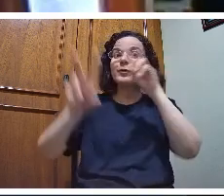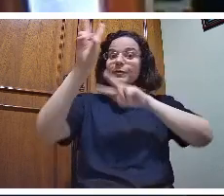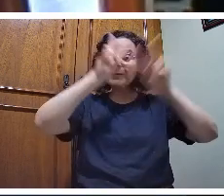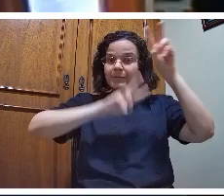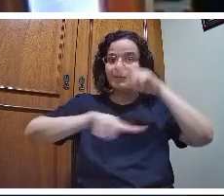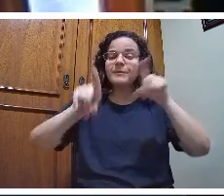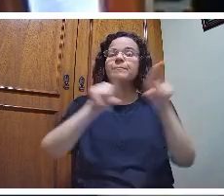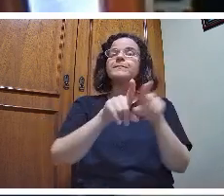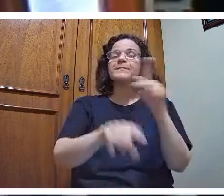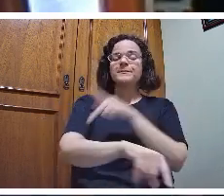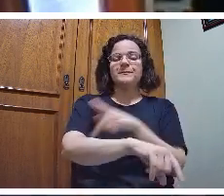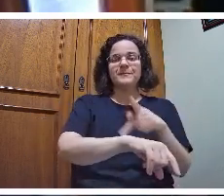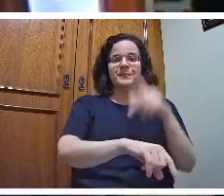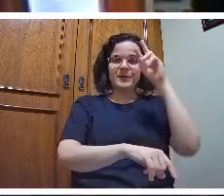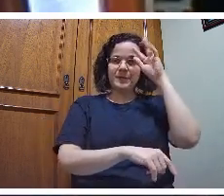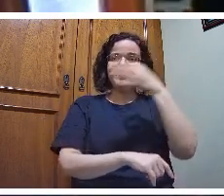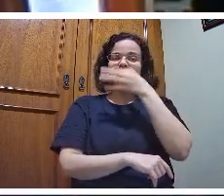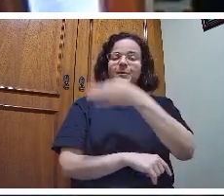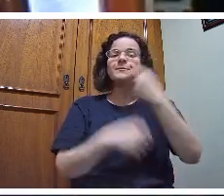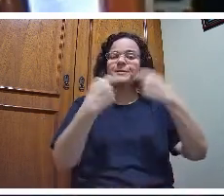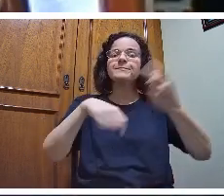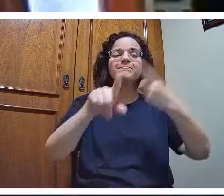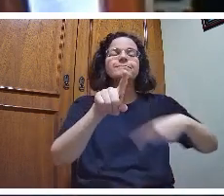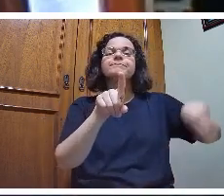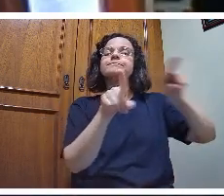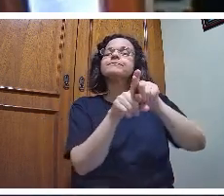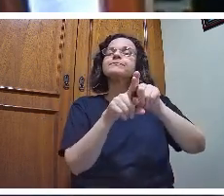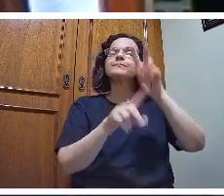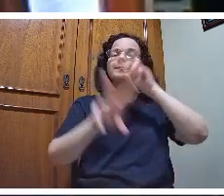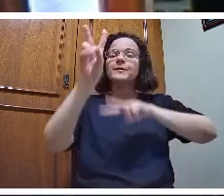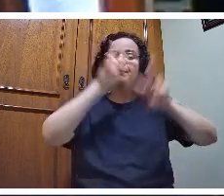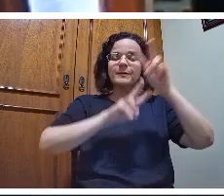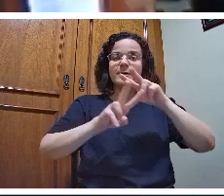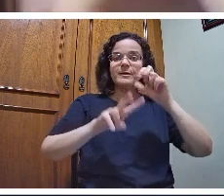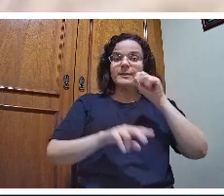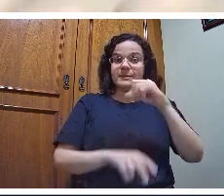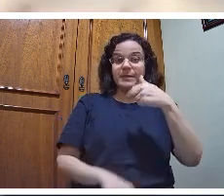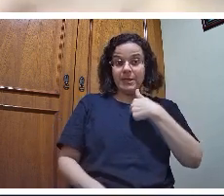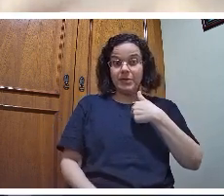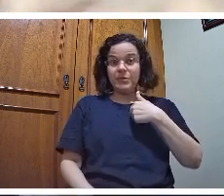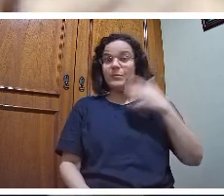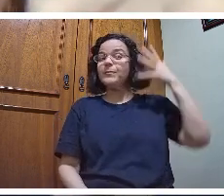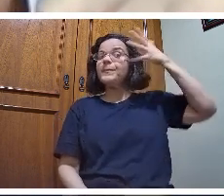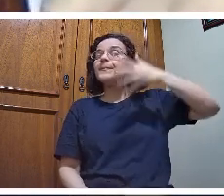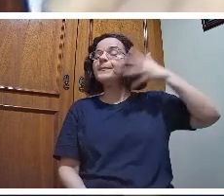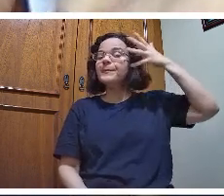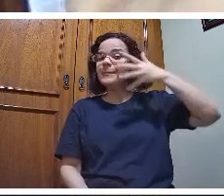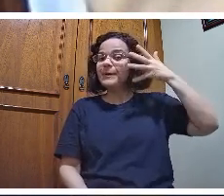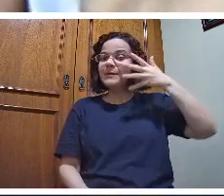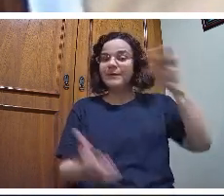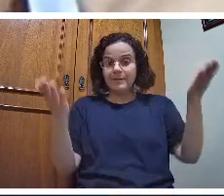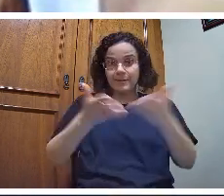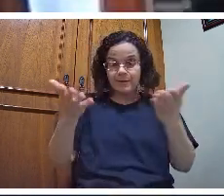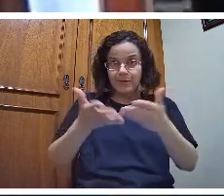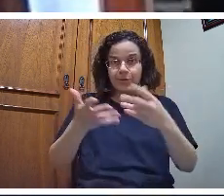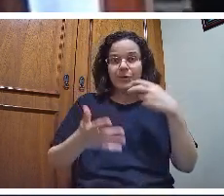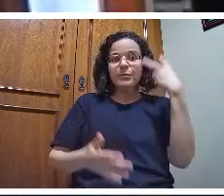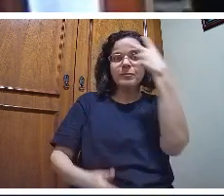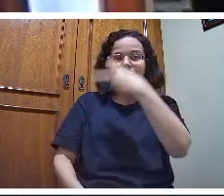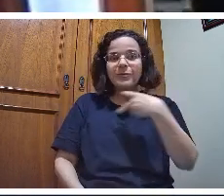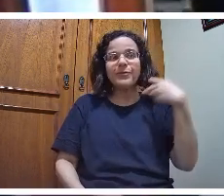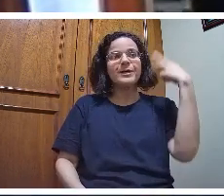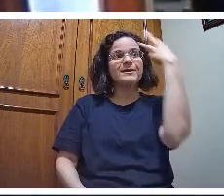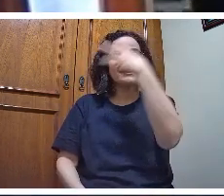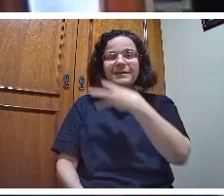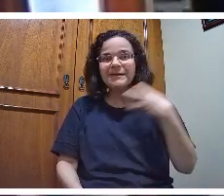Se eu faço uma palestra como essa durante uma hora, duas horas, três horas para os meus alunos em sala de aula, hoje na televisão, no